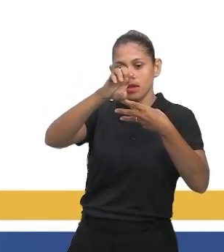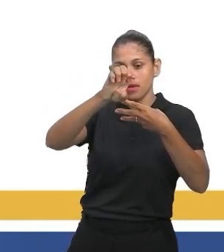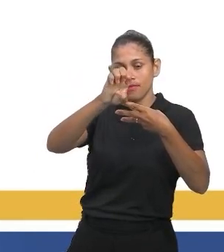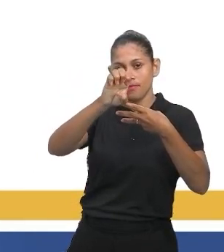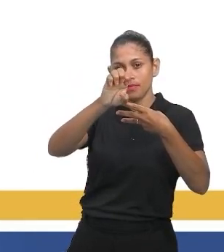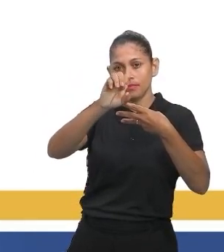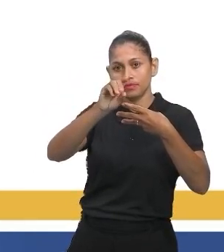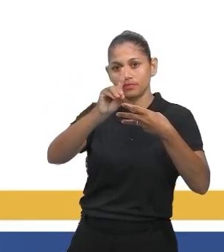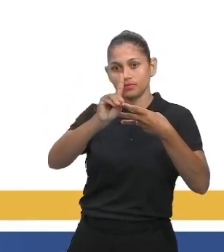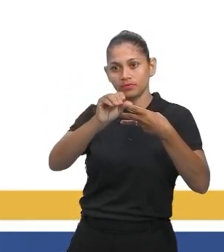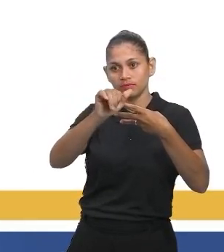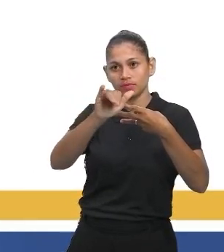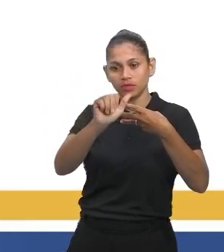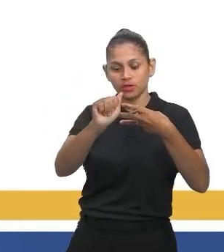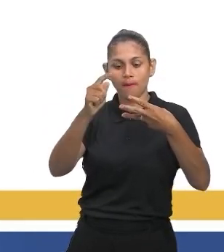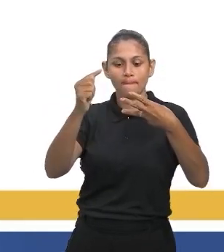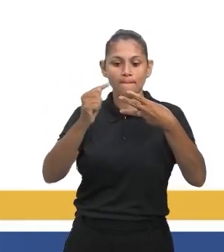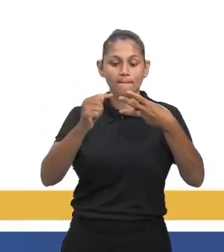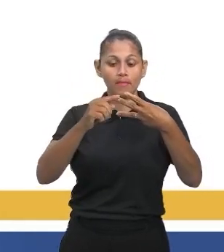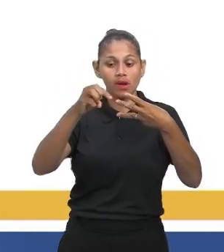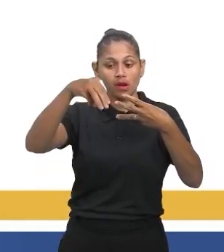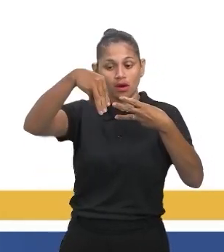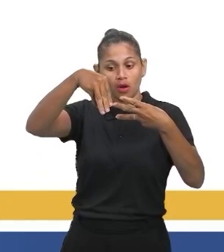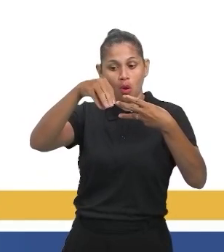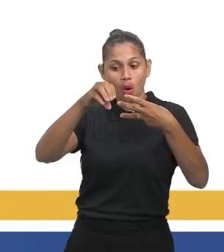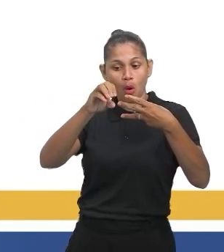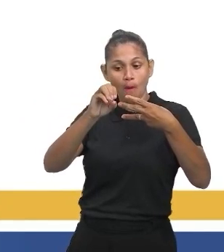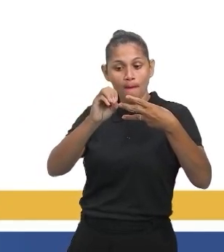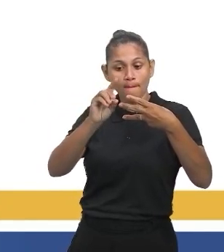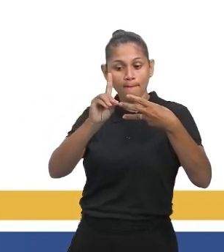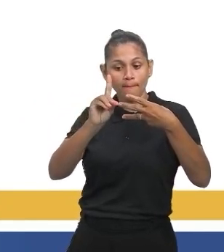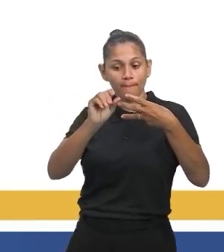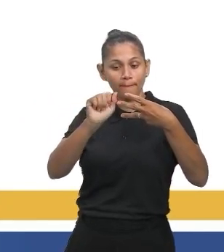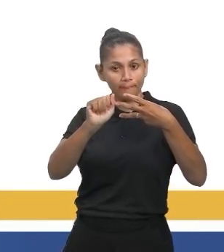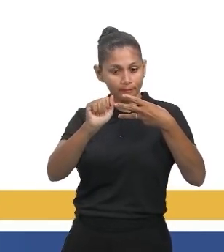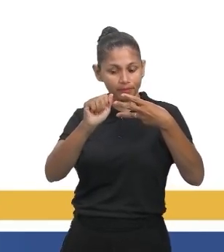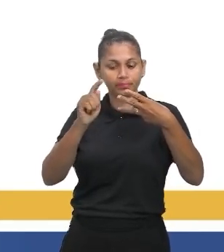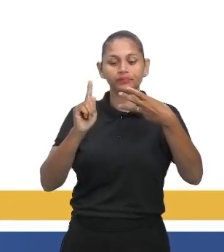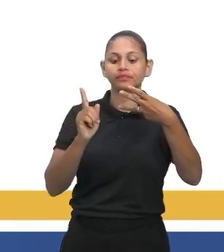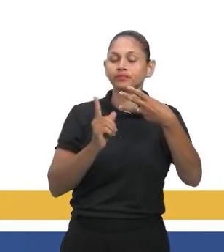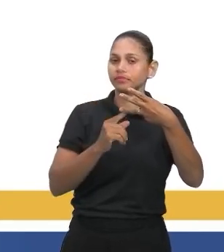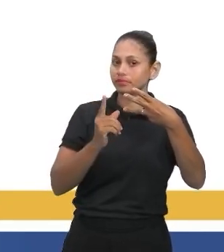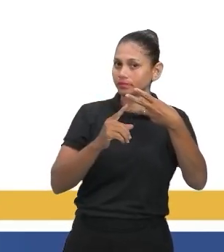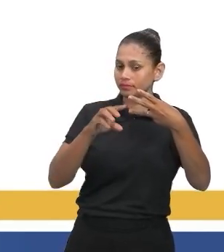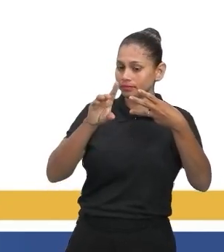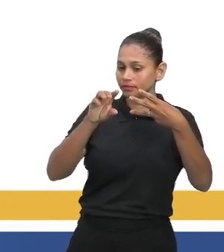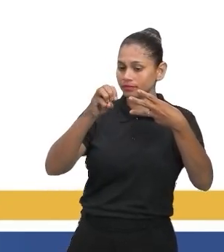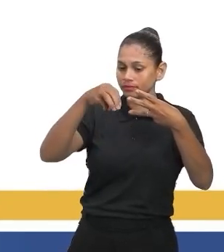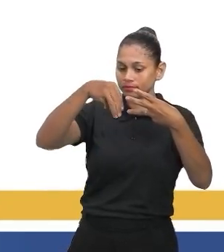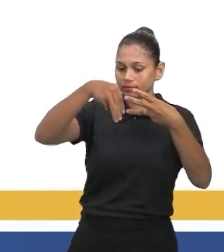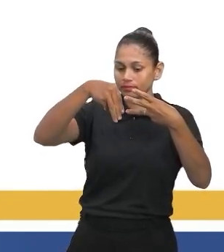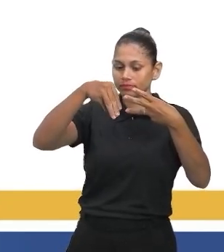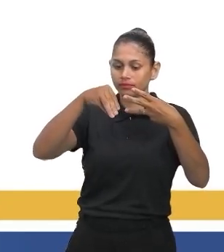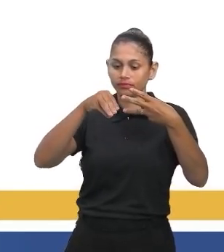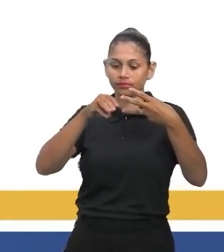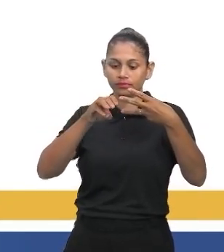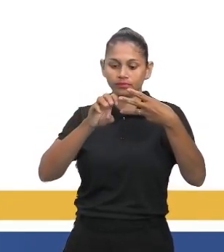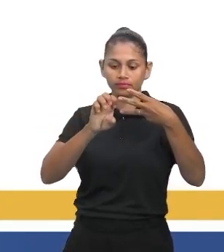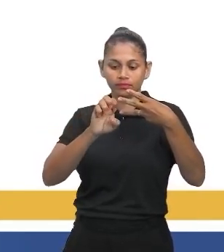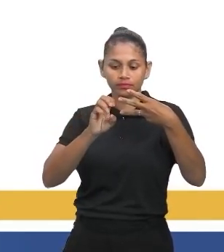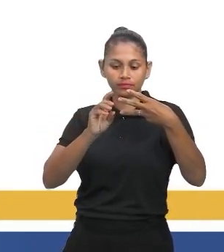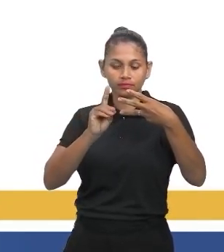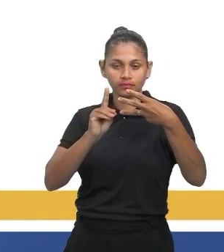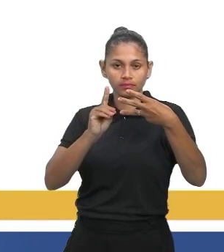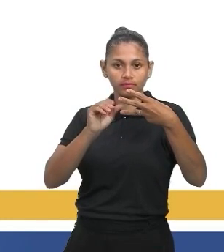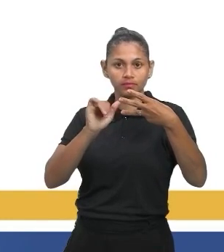fazer o nosso cálculo, tá? Lembrar de destacar o que é mais importante, né? Aqui temos a nossa tabelinha. Primeiro,